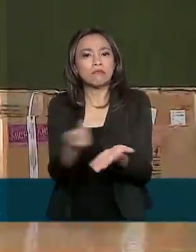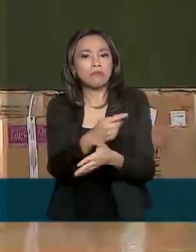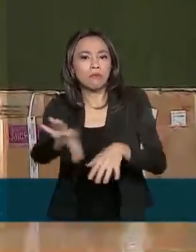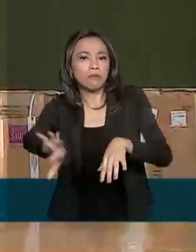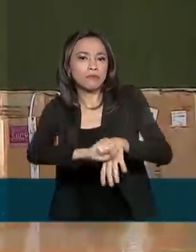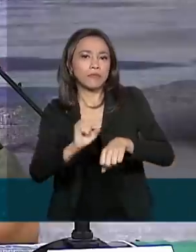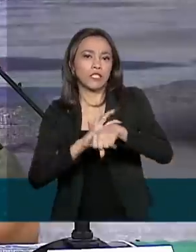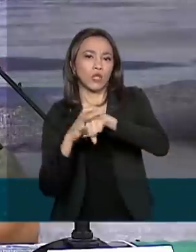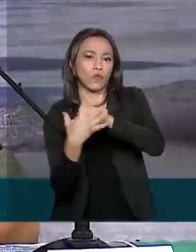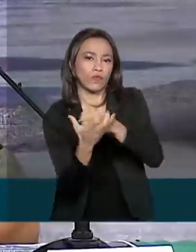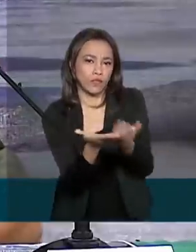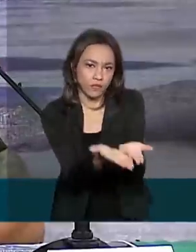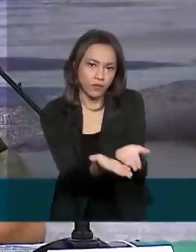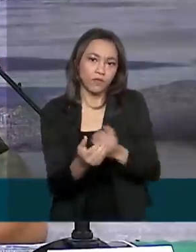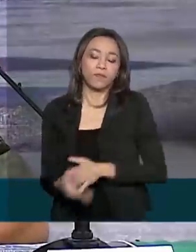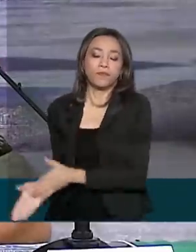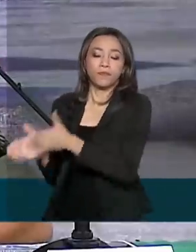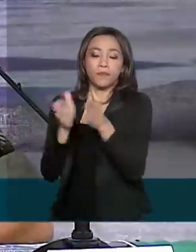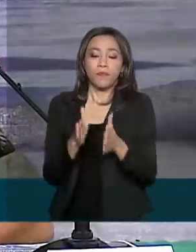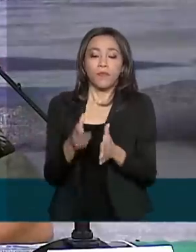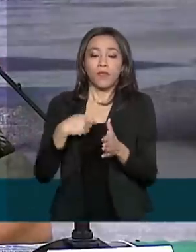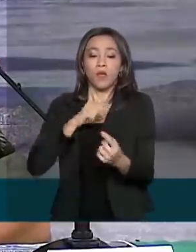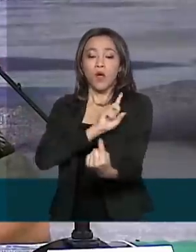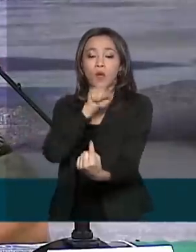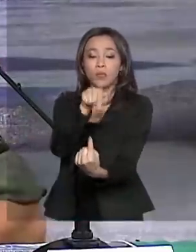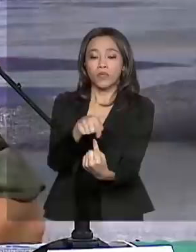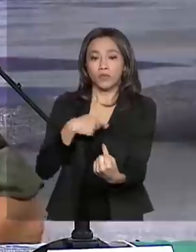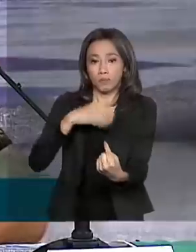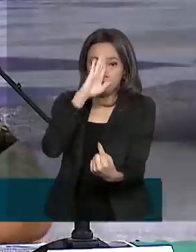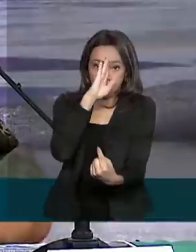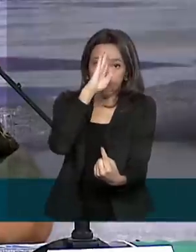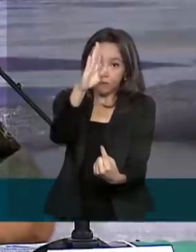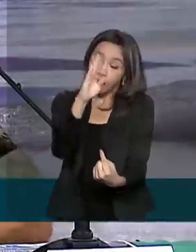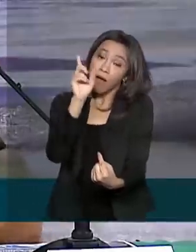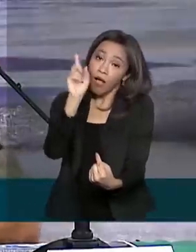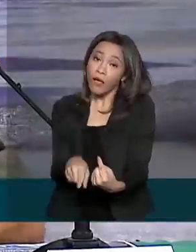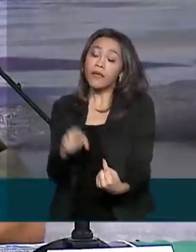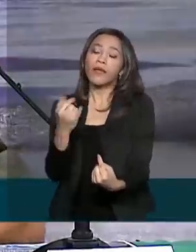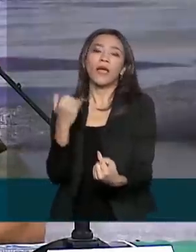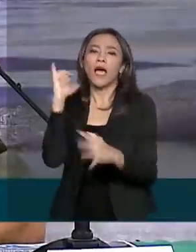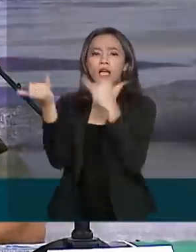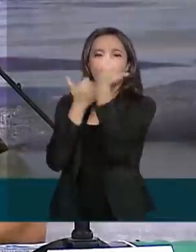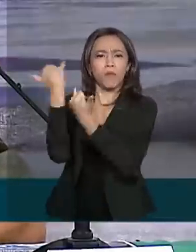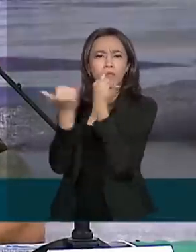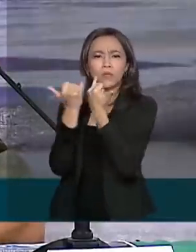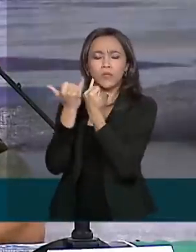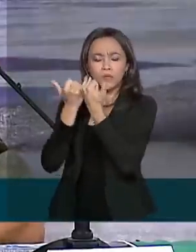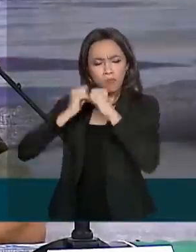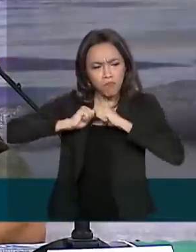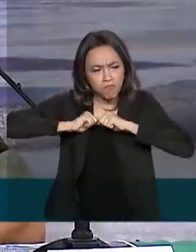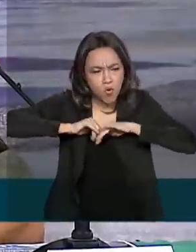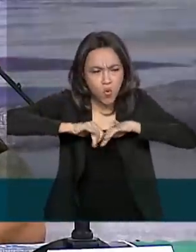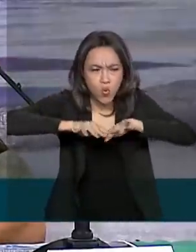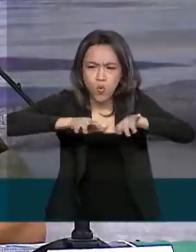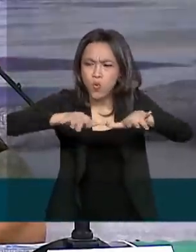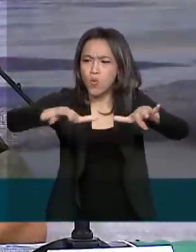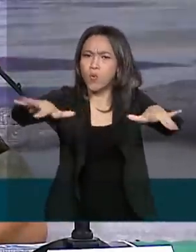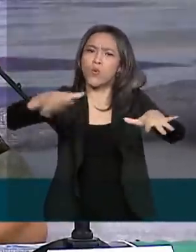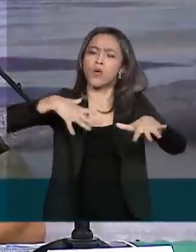-19. O objetivo principal é que a informação chegue a todas as pessoas de forma que elas